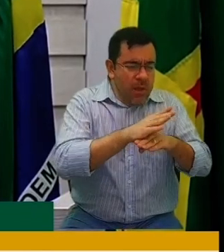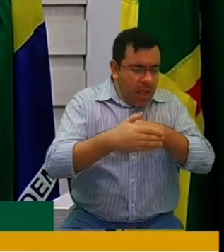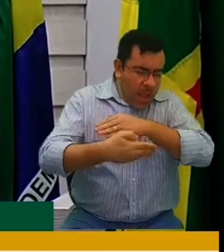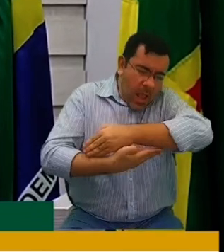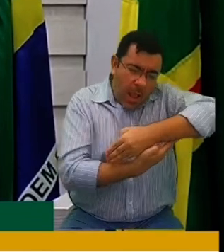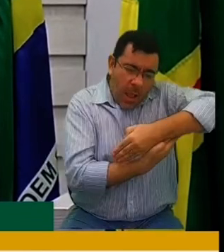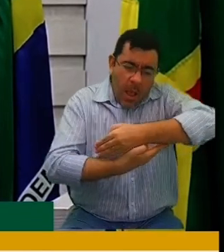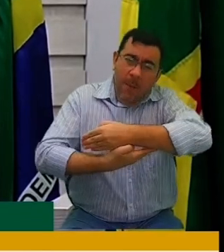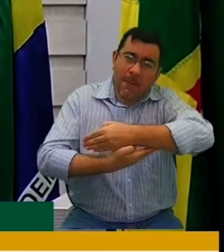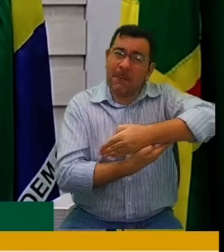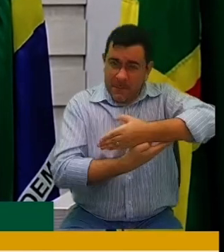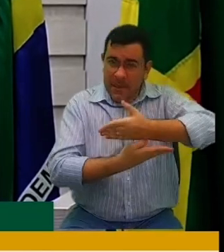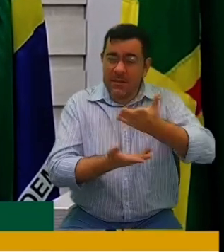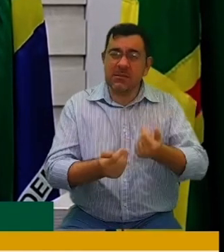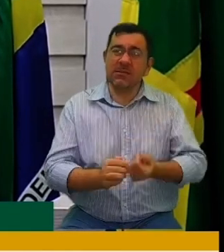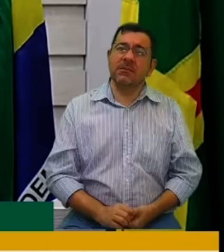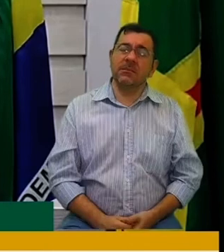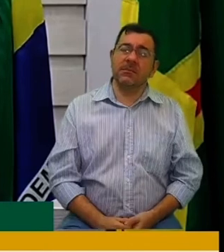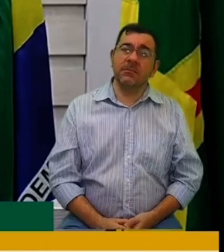verdadeiro cidadão de Carapicuíba.